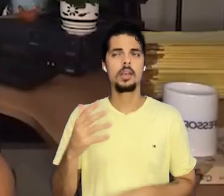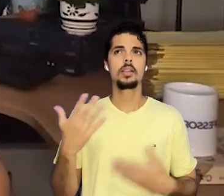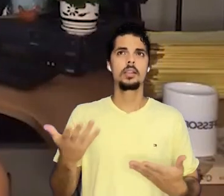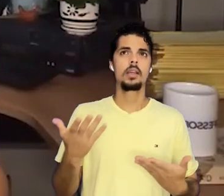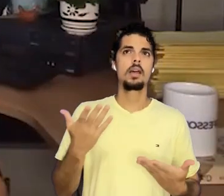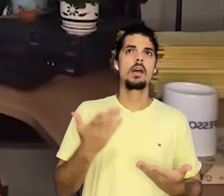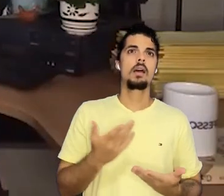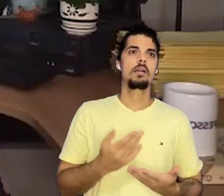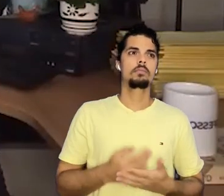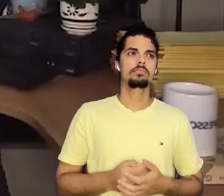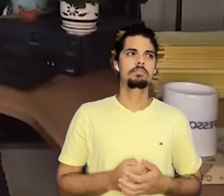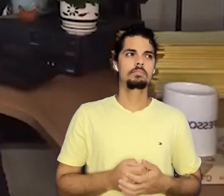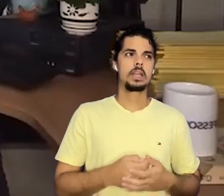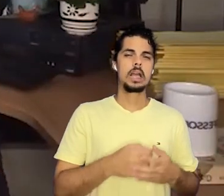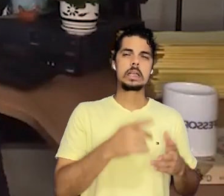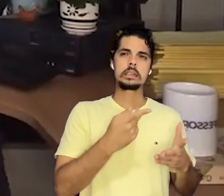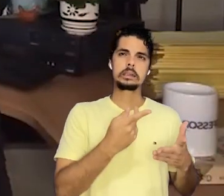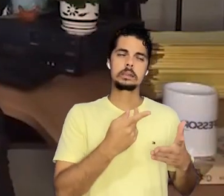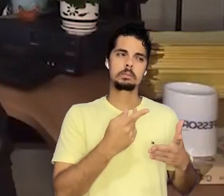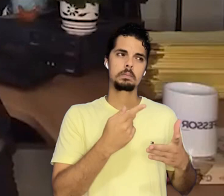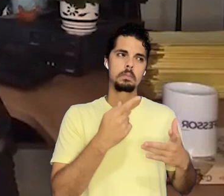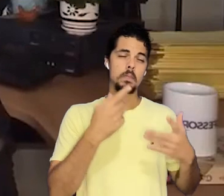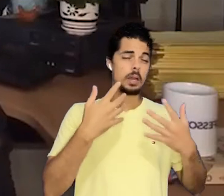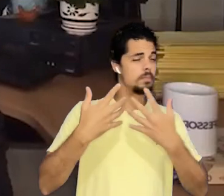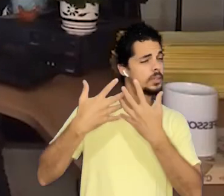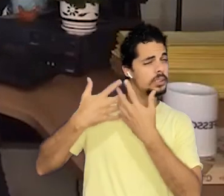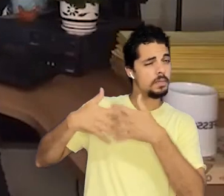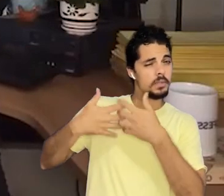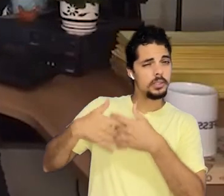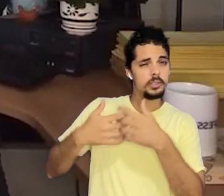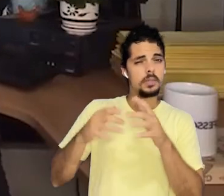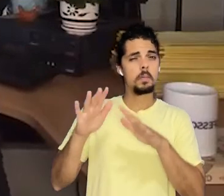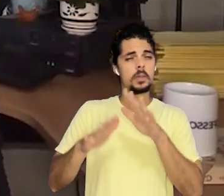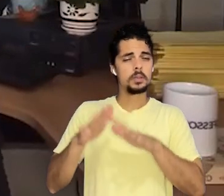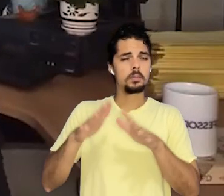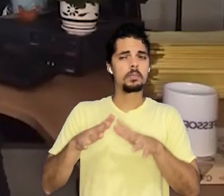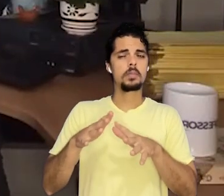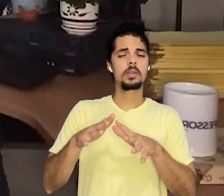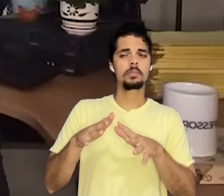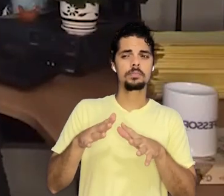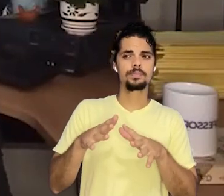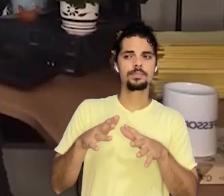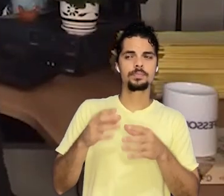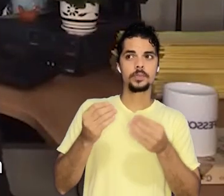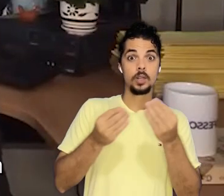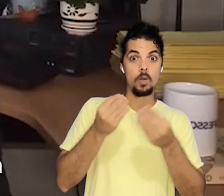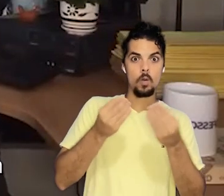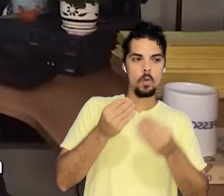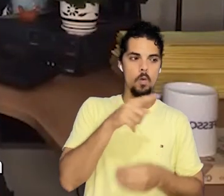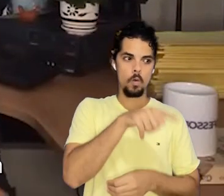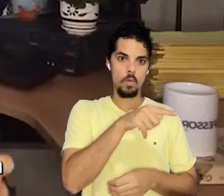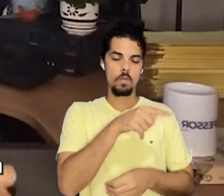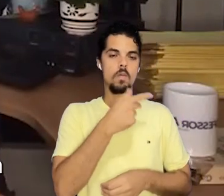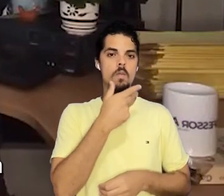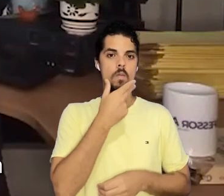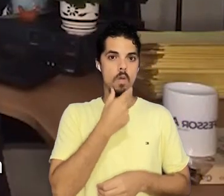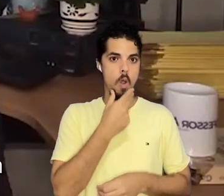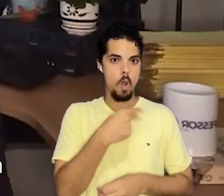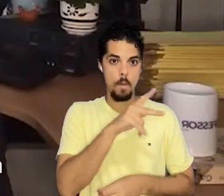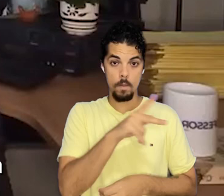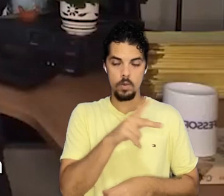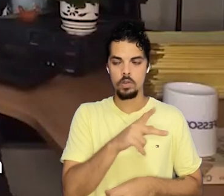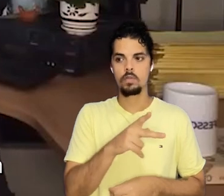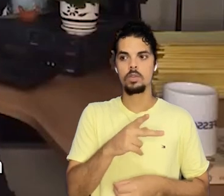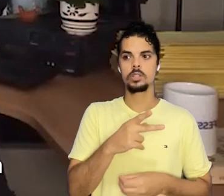podemos utilizar os questionamentos do professor Johnny com os nossos alunos. Um dos principais